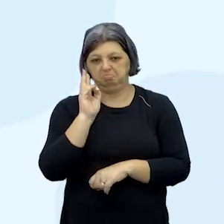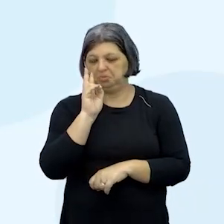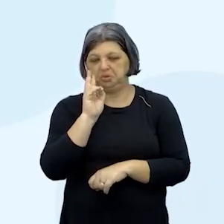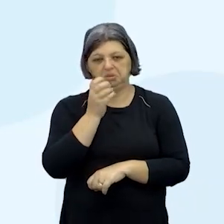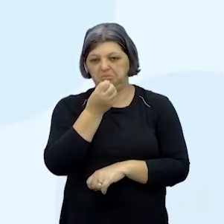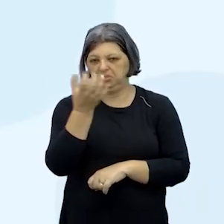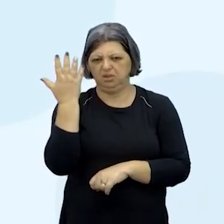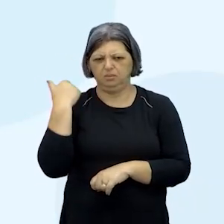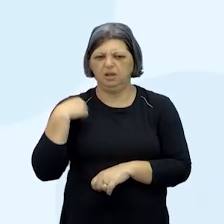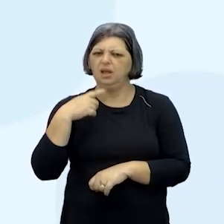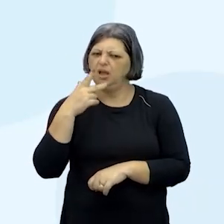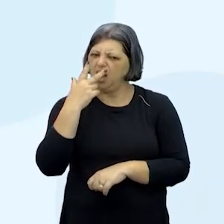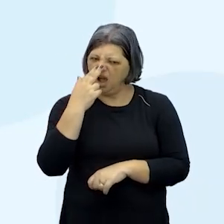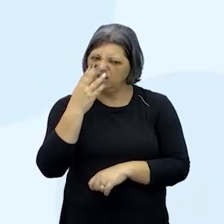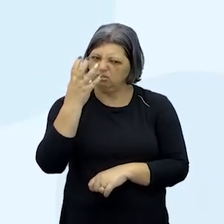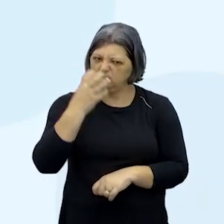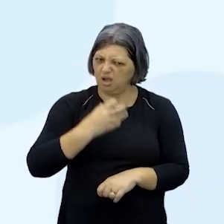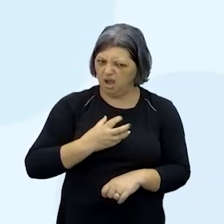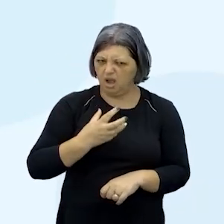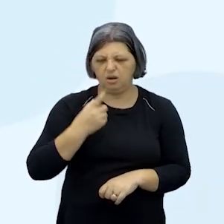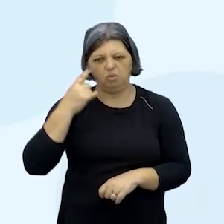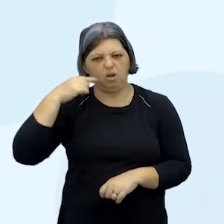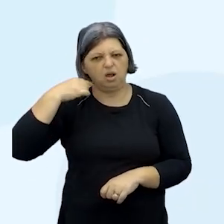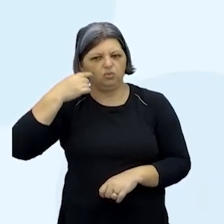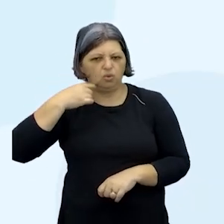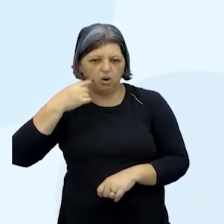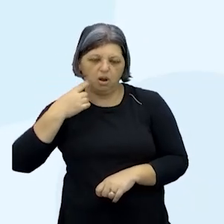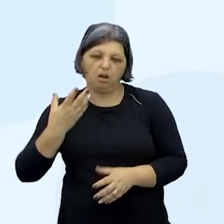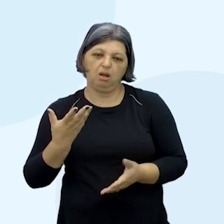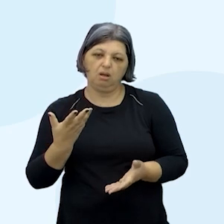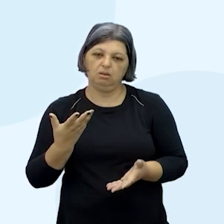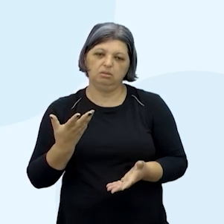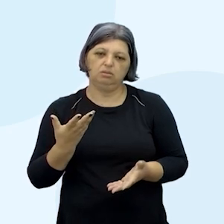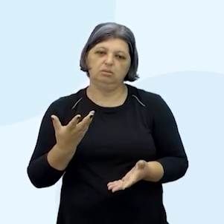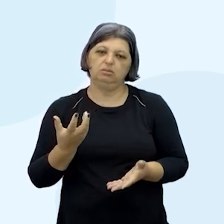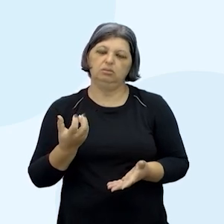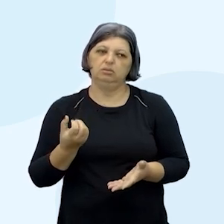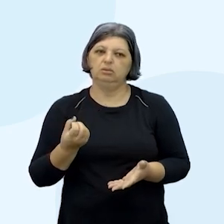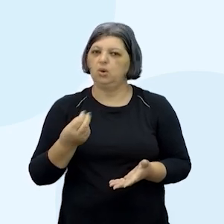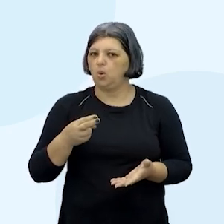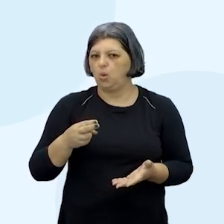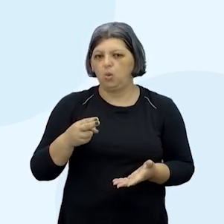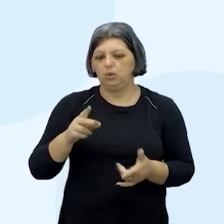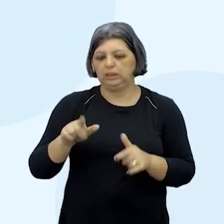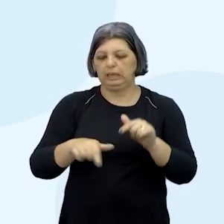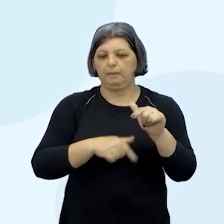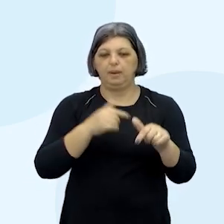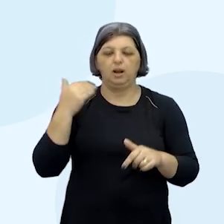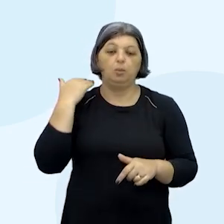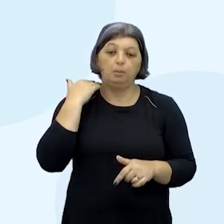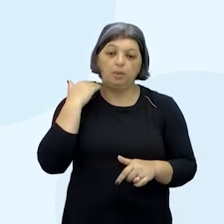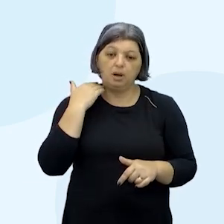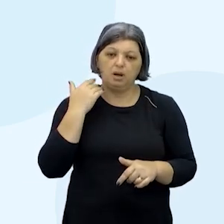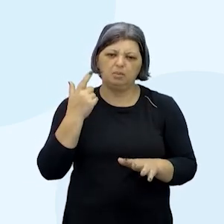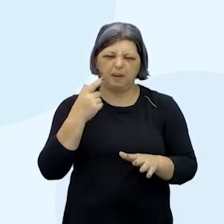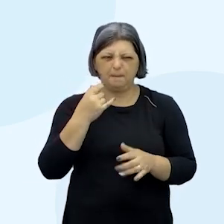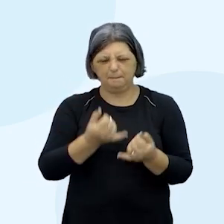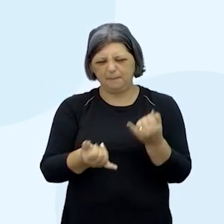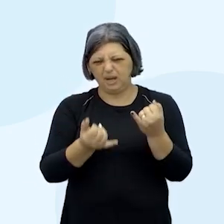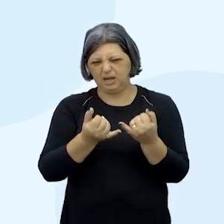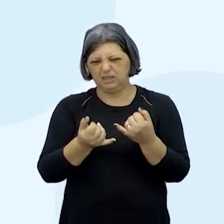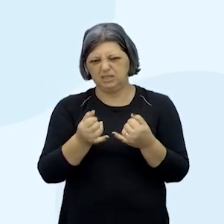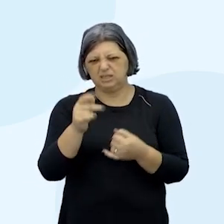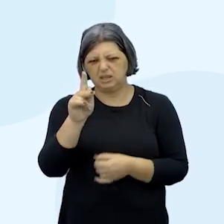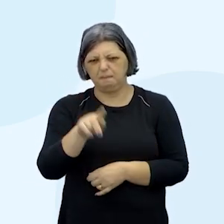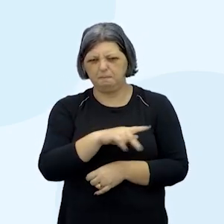ele tinha uma profissão séria tipo advogado é não me lembro agora bancário mas ele ia ser padre né depois é uma coisa assim isso